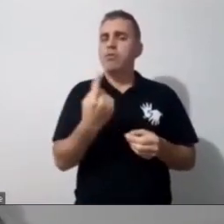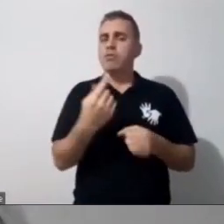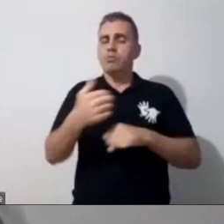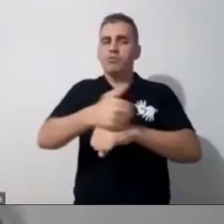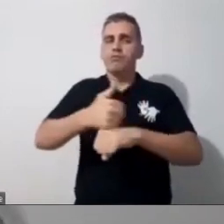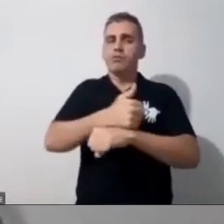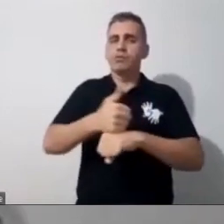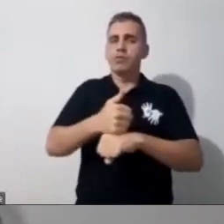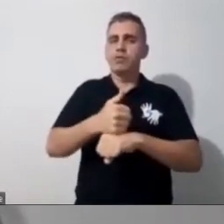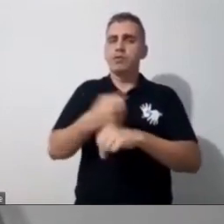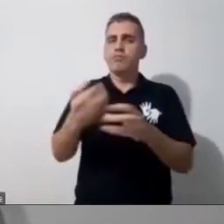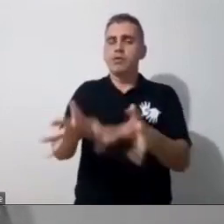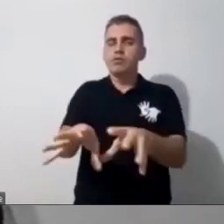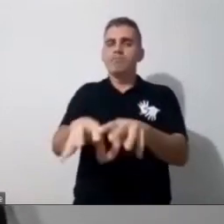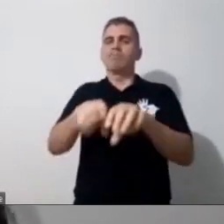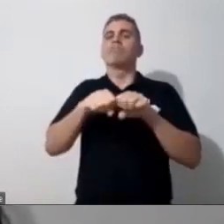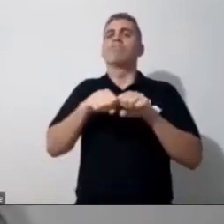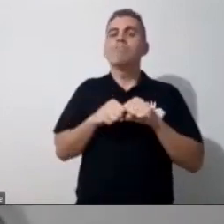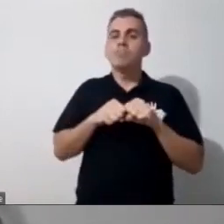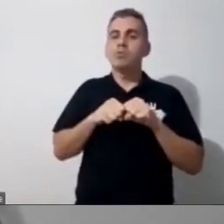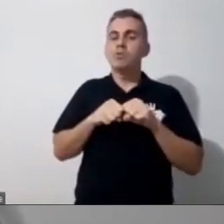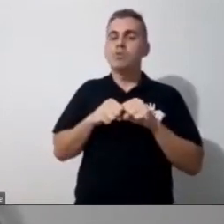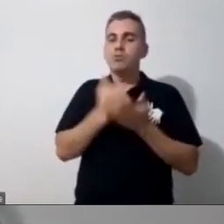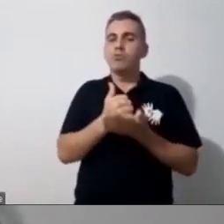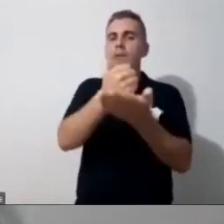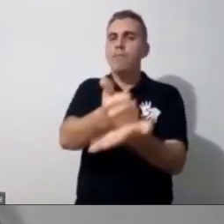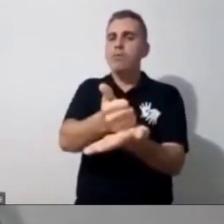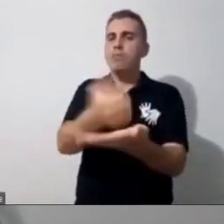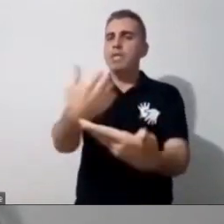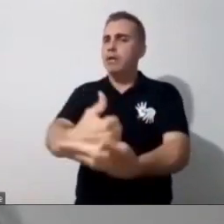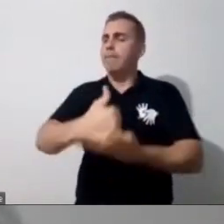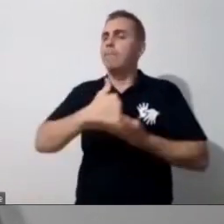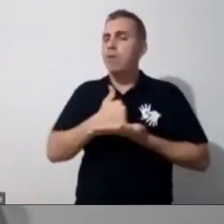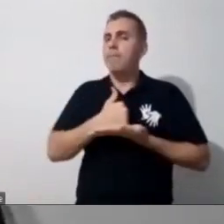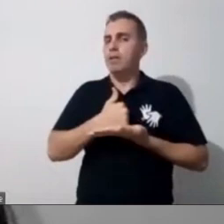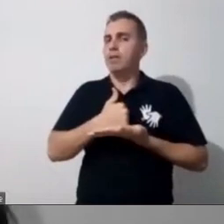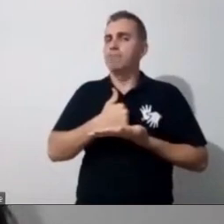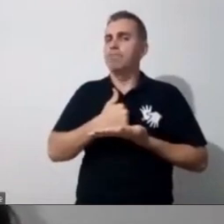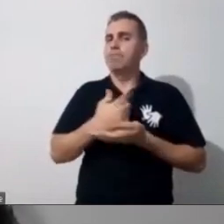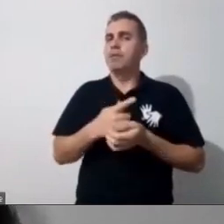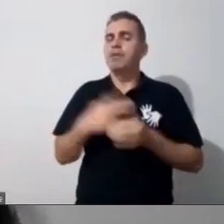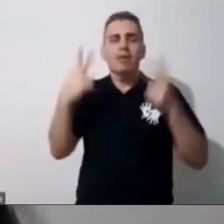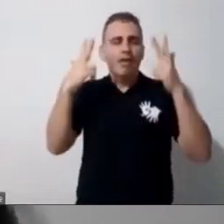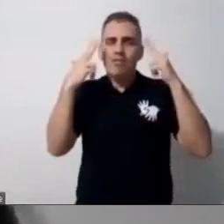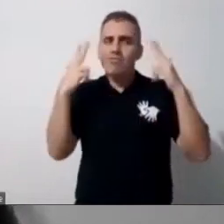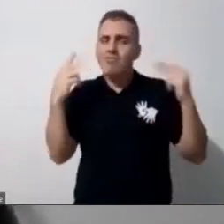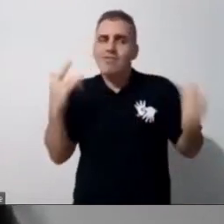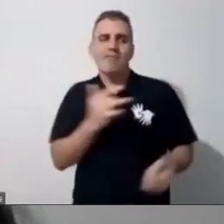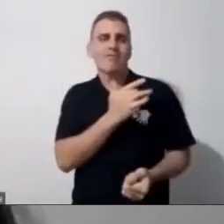essa coisa do apoio, de que é normal o medo,